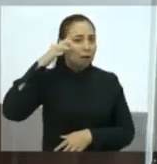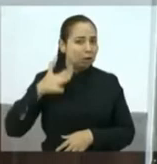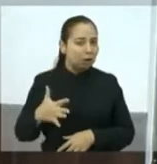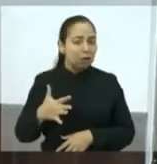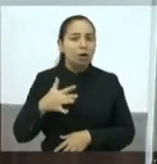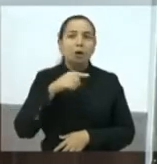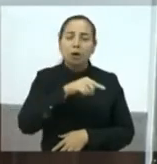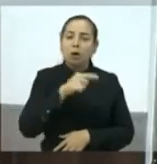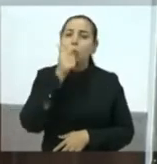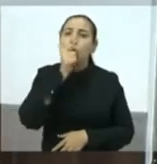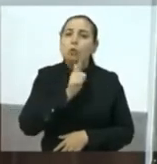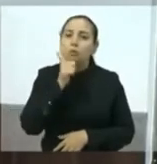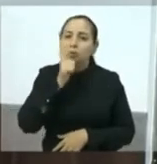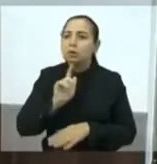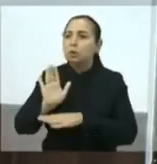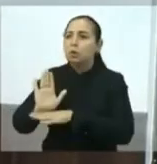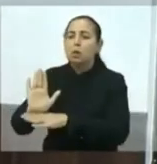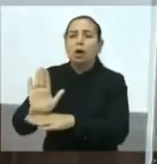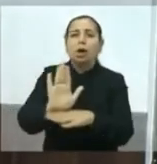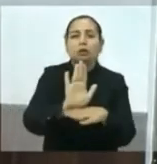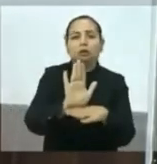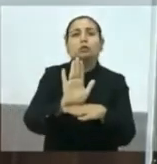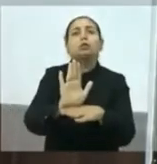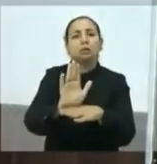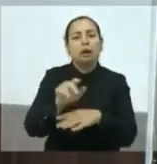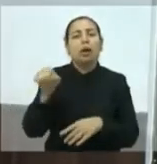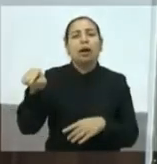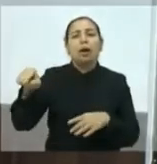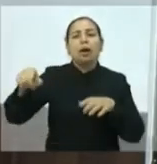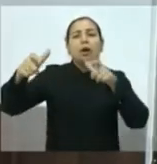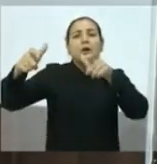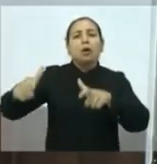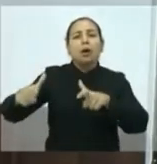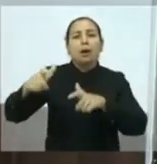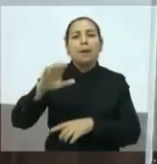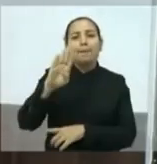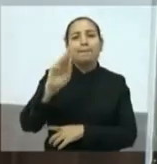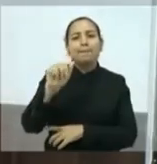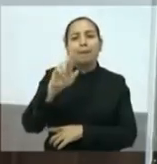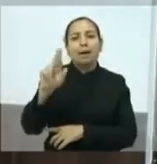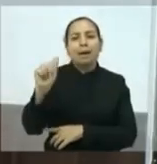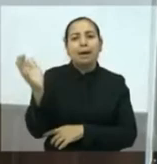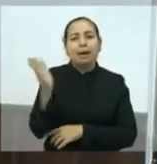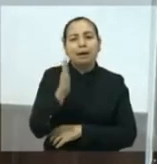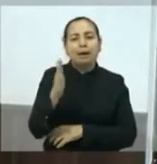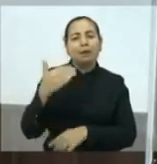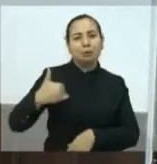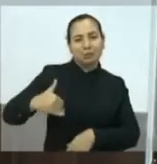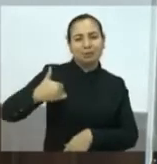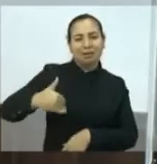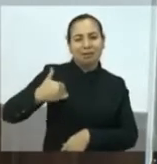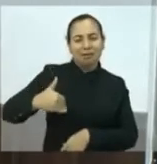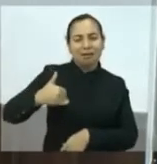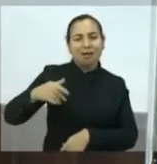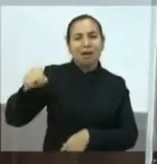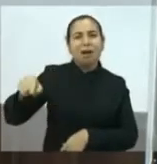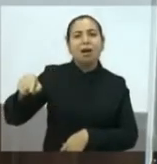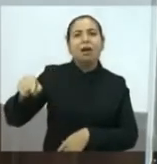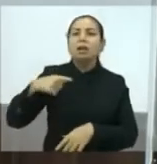naquela faixa que vai da Barra do Ceará até o Cartódromo, mais de 1.500 famílias. E